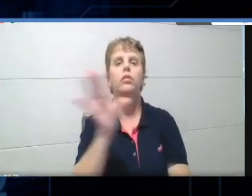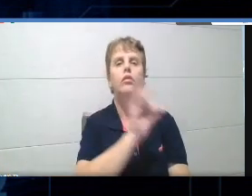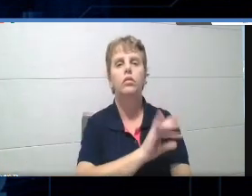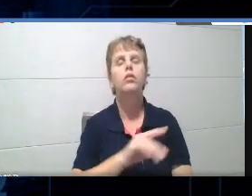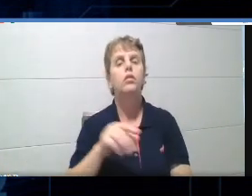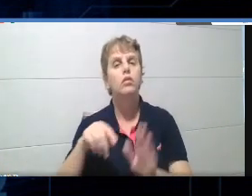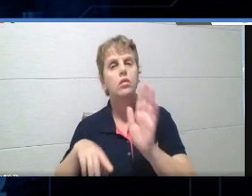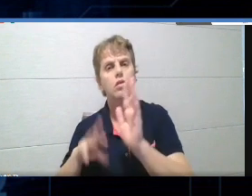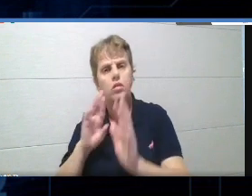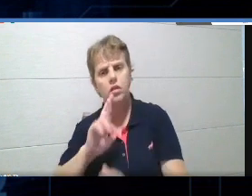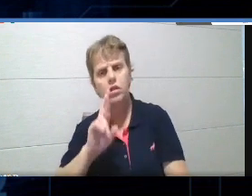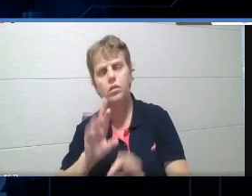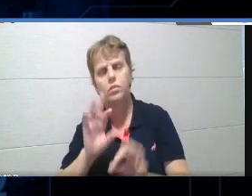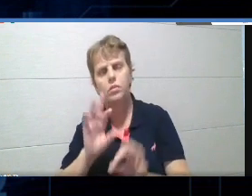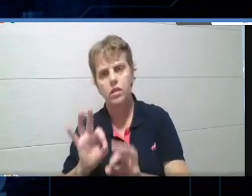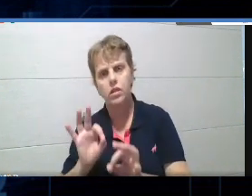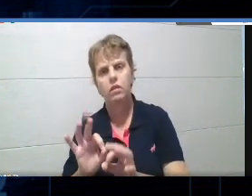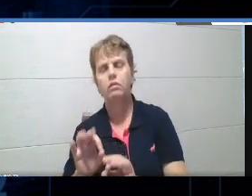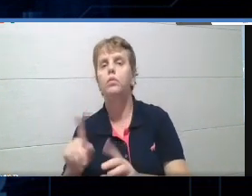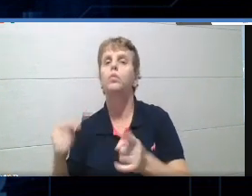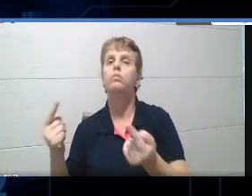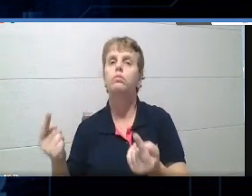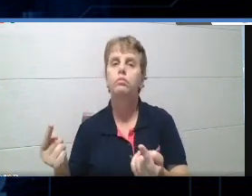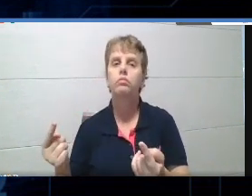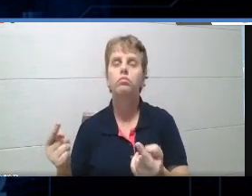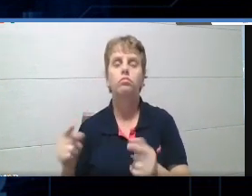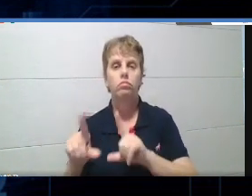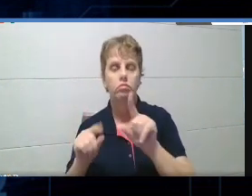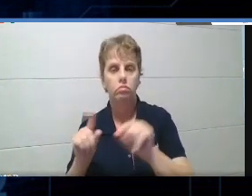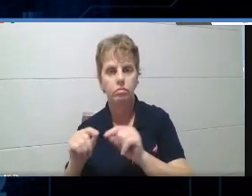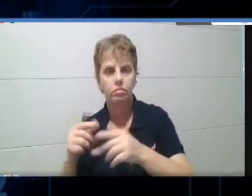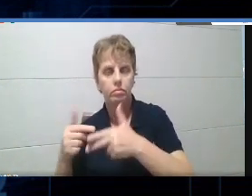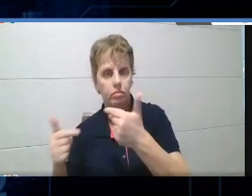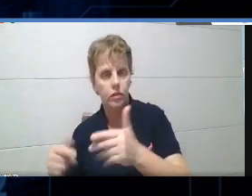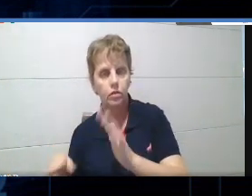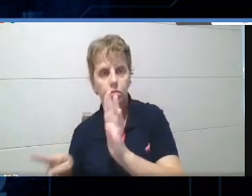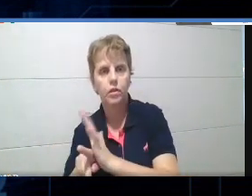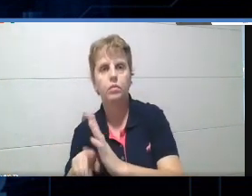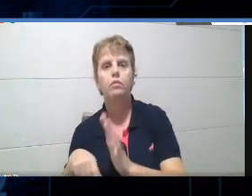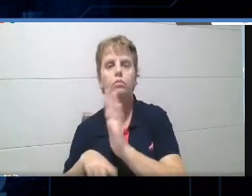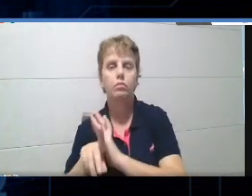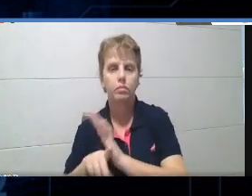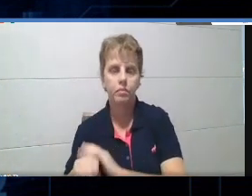certa, ou você pode estar trabalhando com outras opções também de perguntas, tá bom?